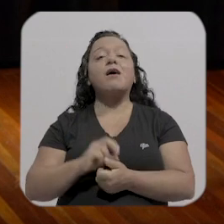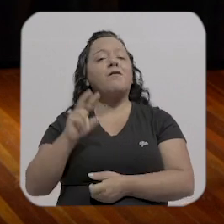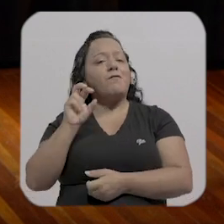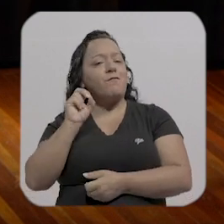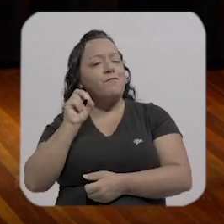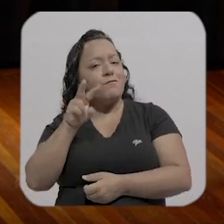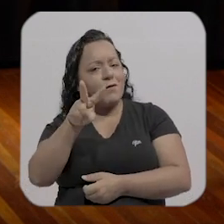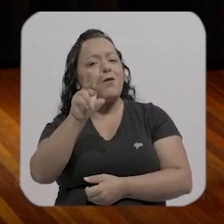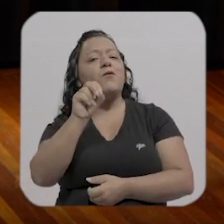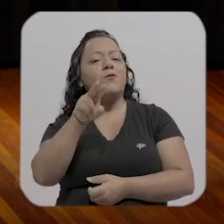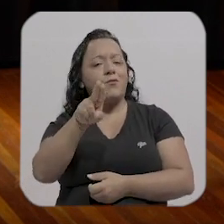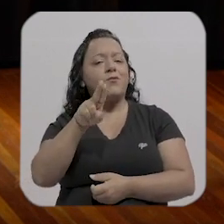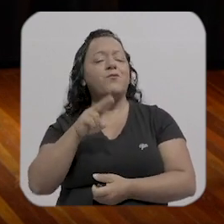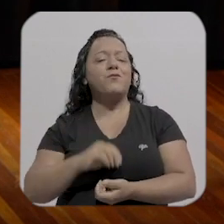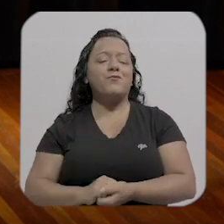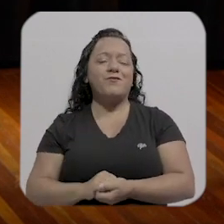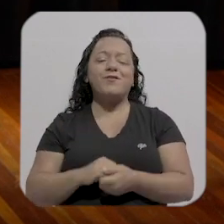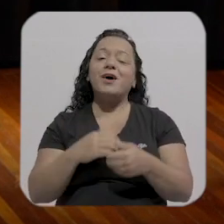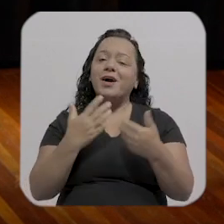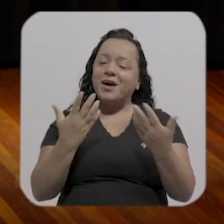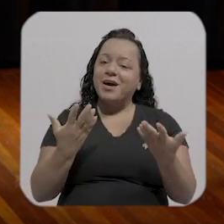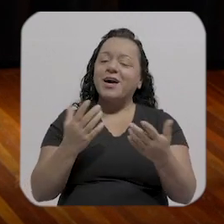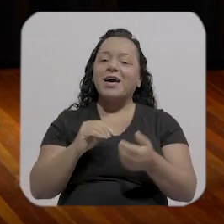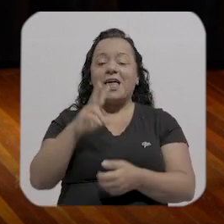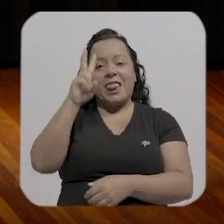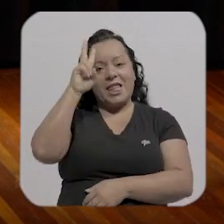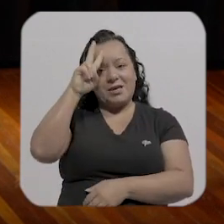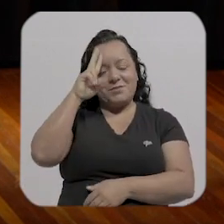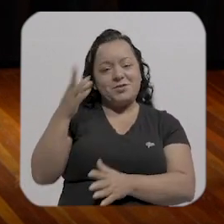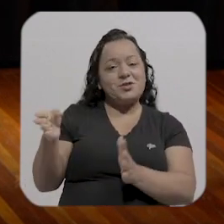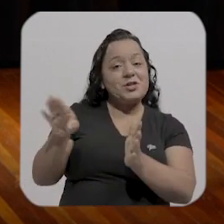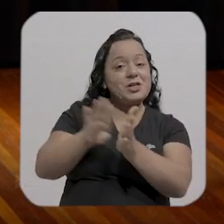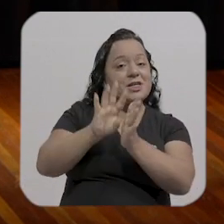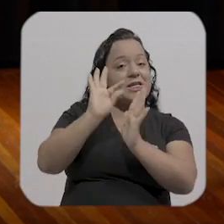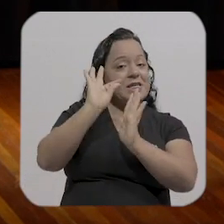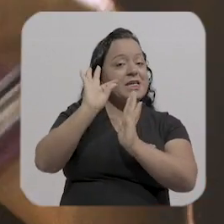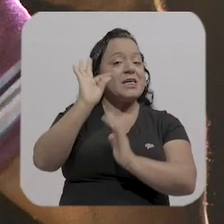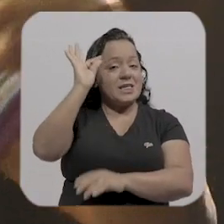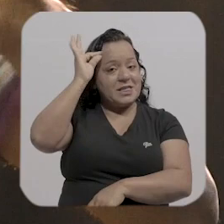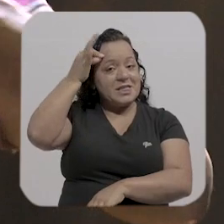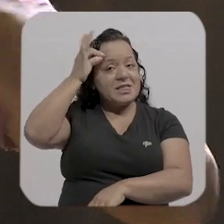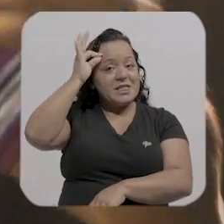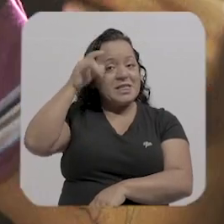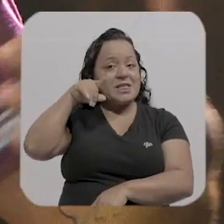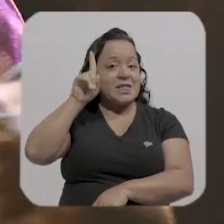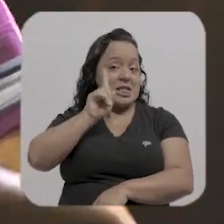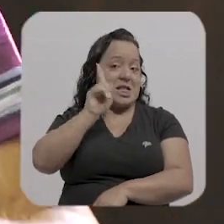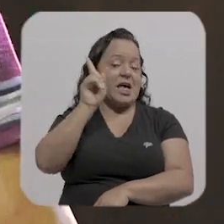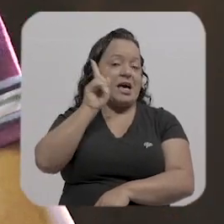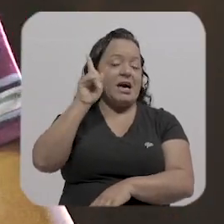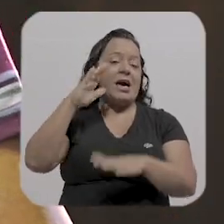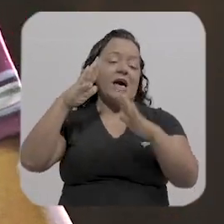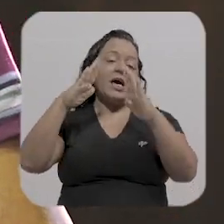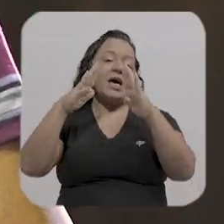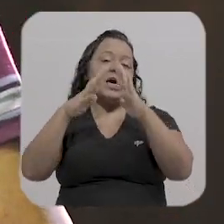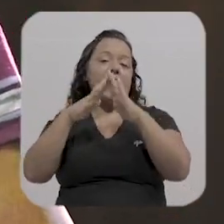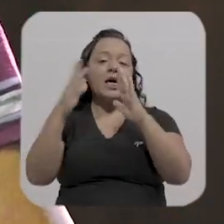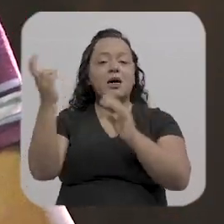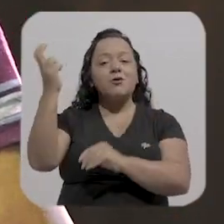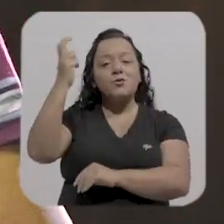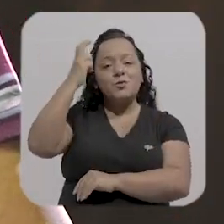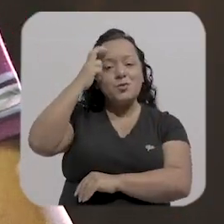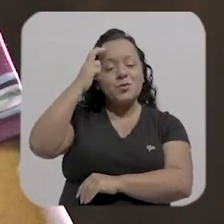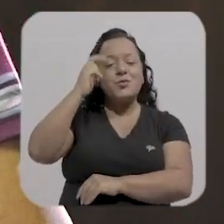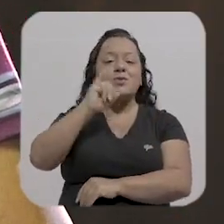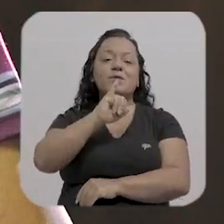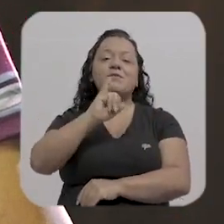lá na Casa de Cultura Ivan Marrocos pra essa minha apresentação e eu tava todo arrumado e aí